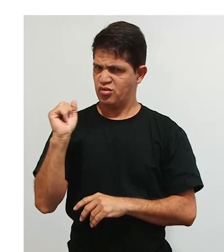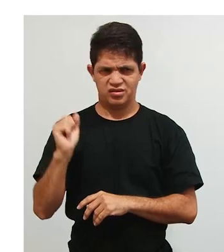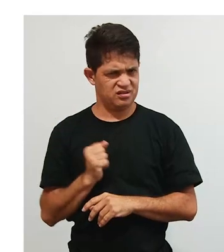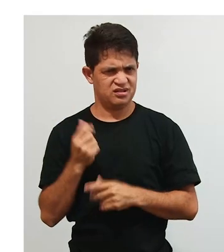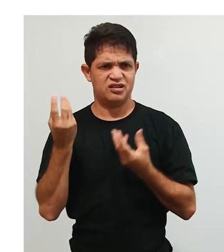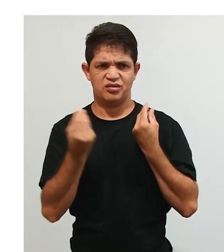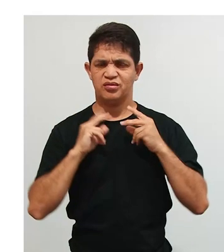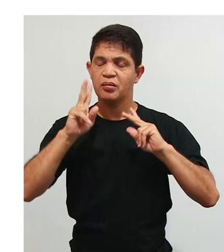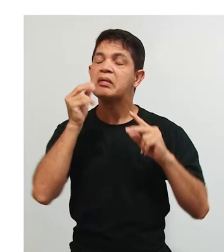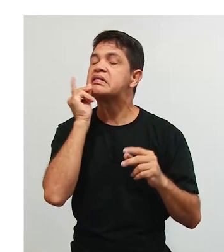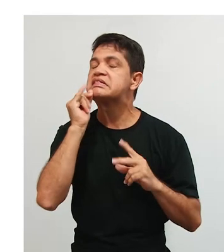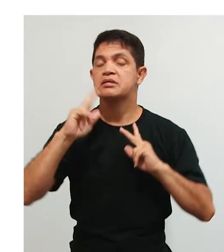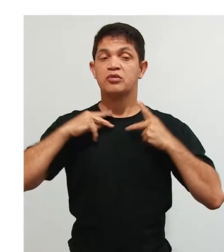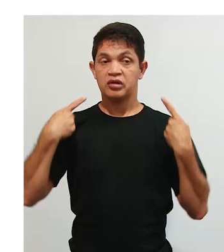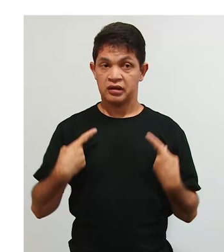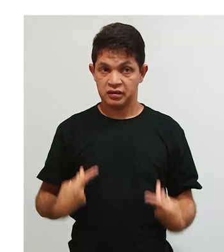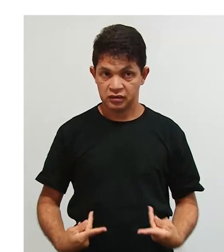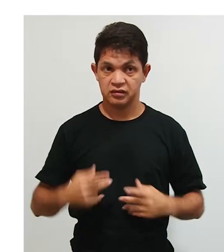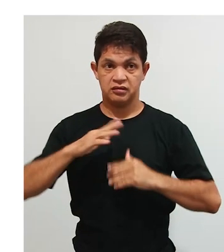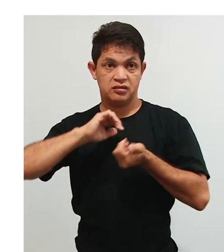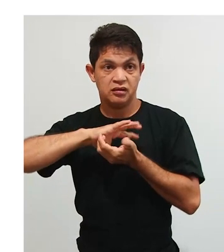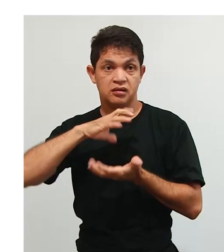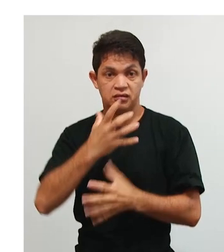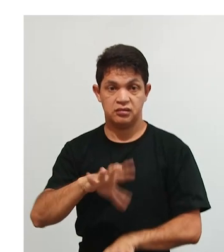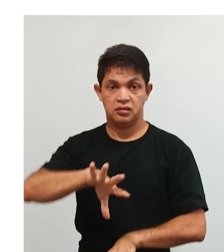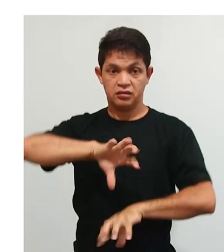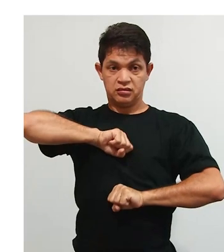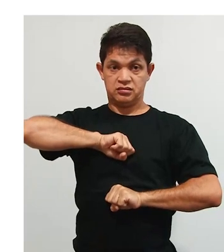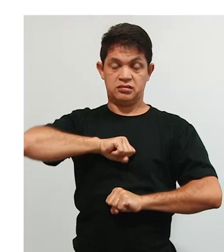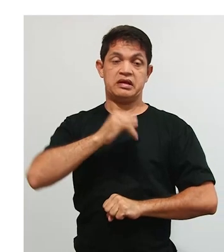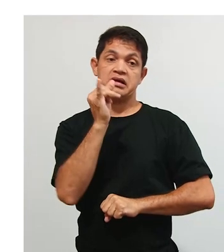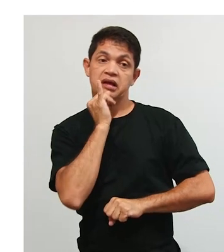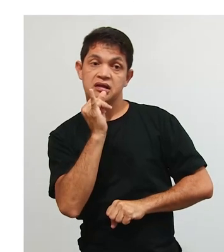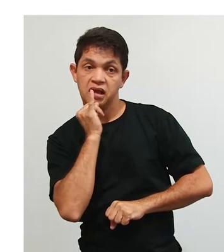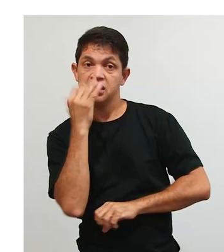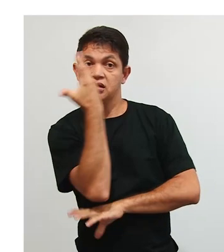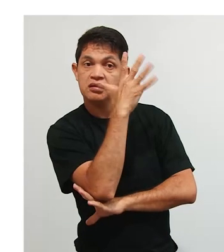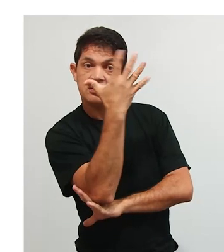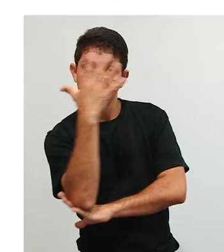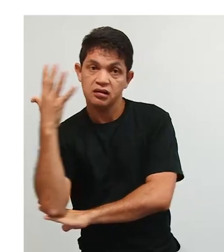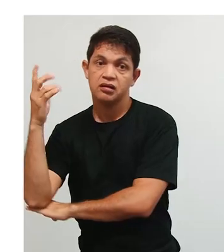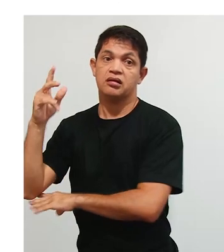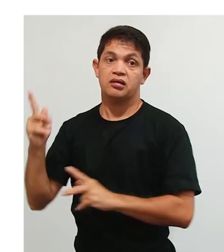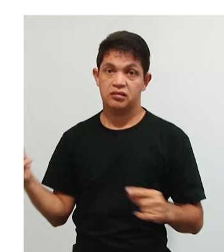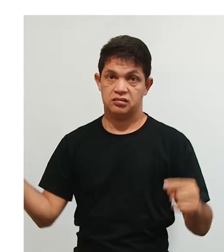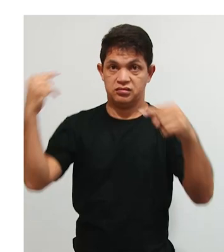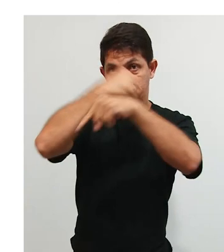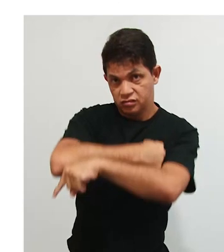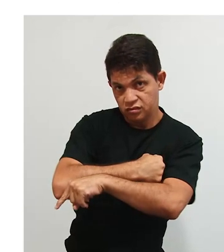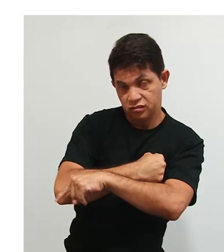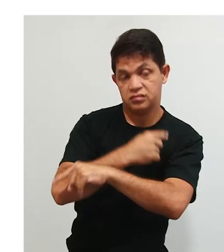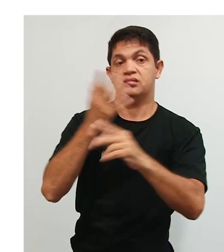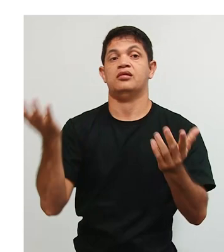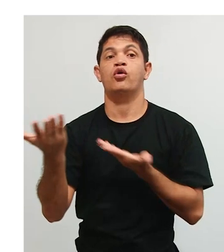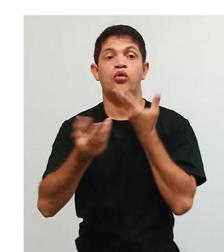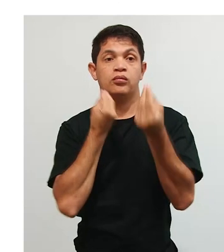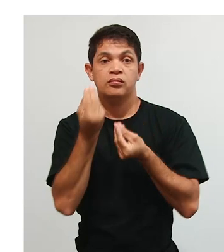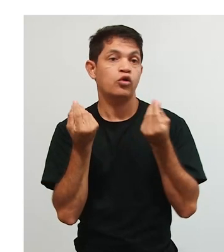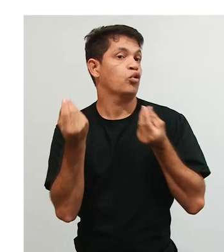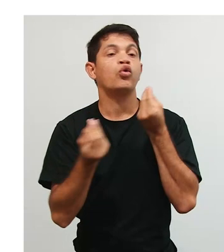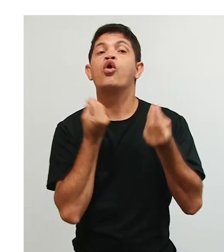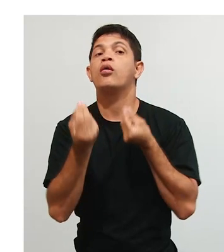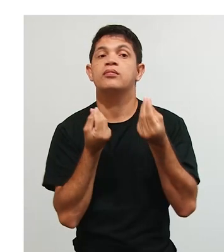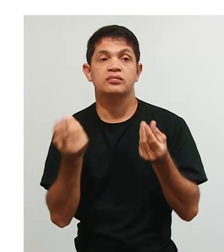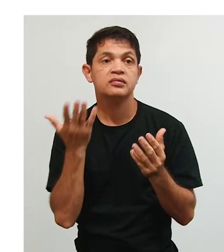caso, por exemplo, do hábito das plantas, cuja direção vertical se perturba. O ele quer dizer aqui se perturba?